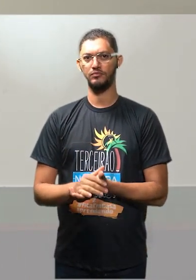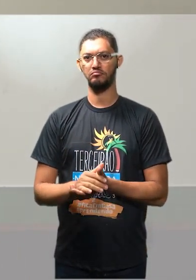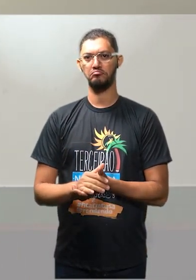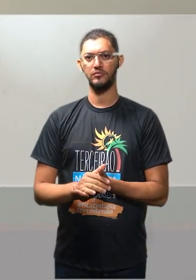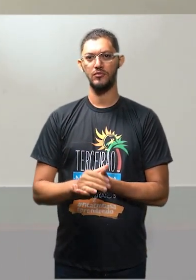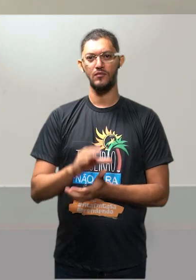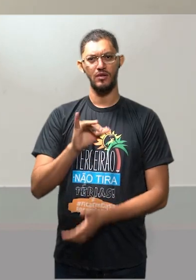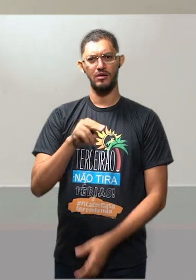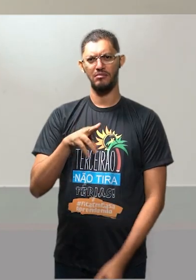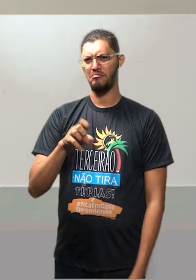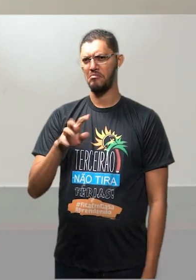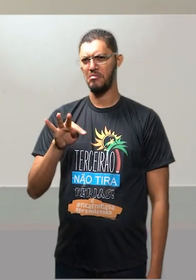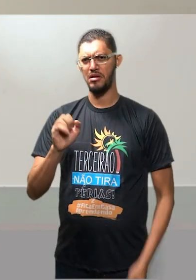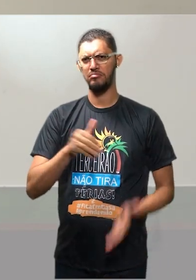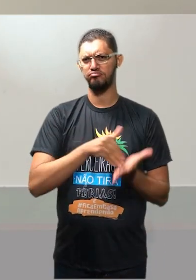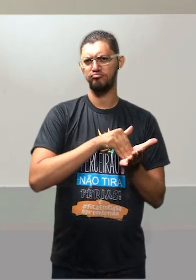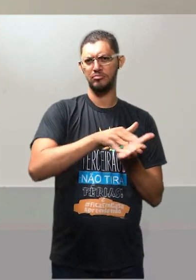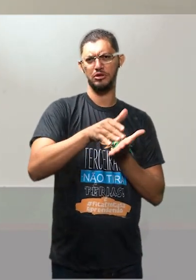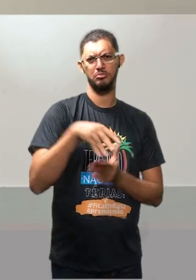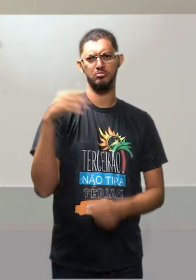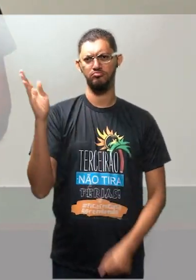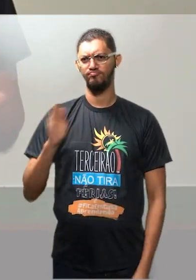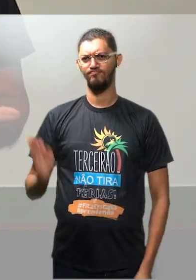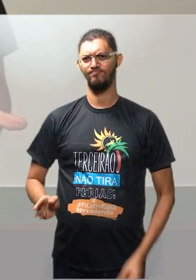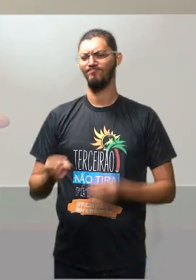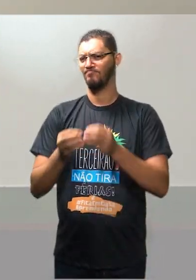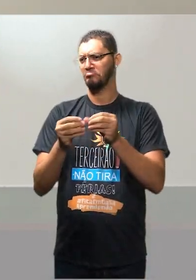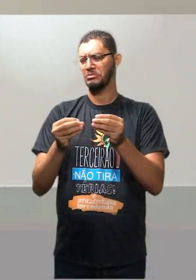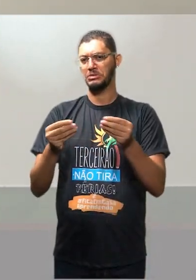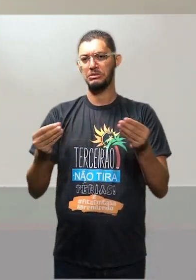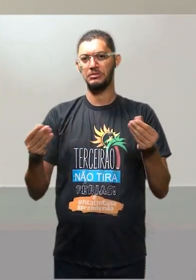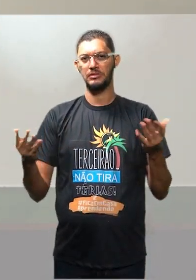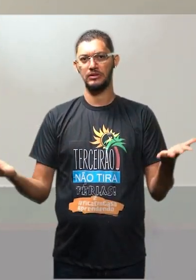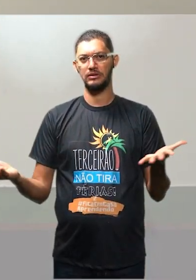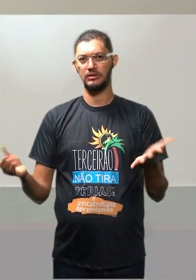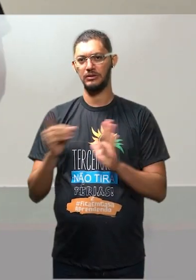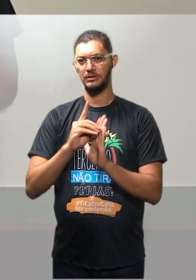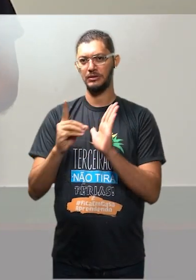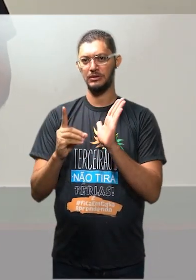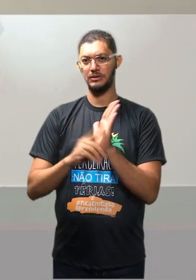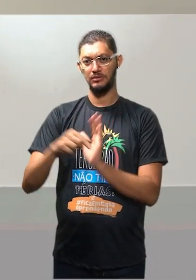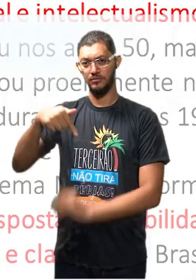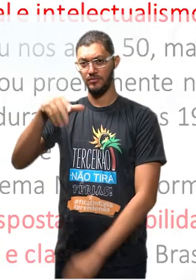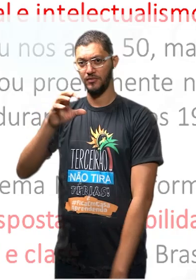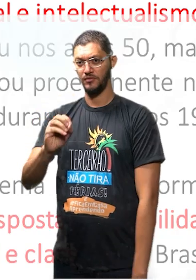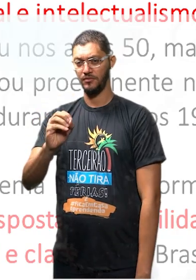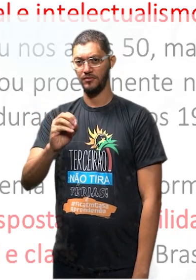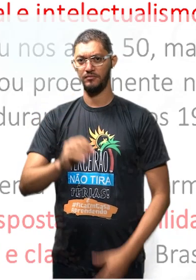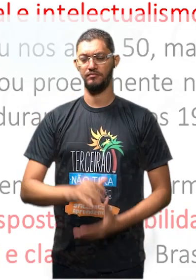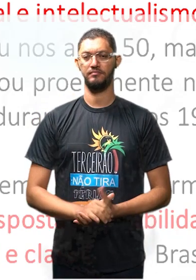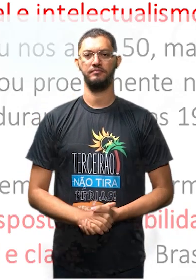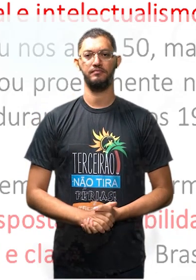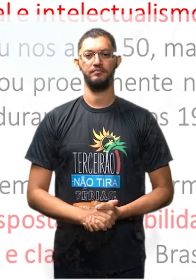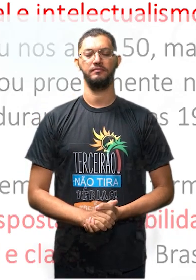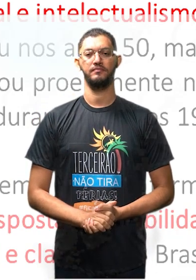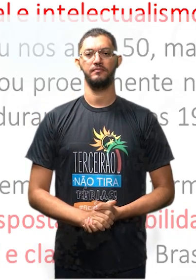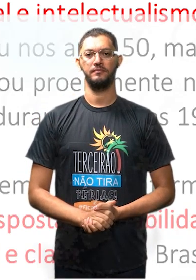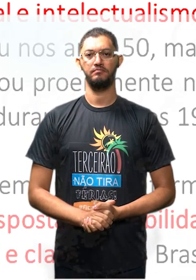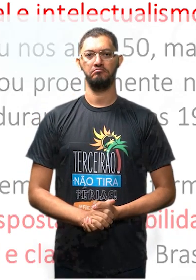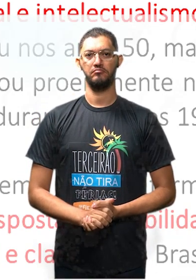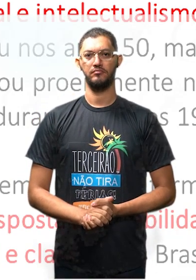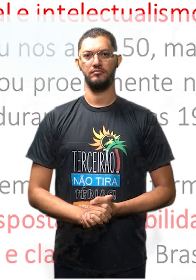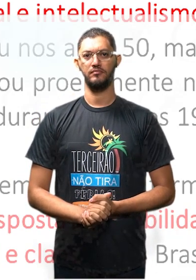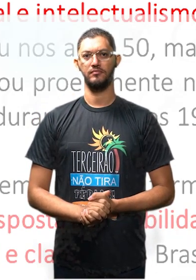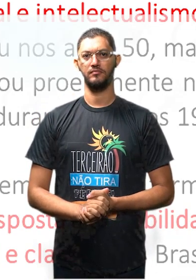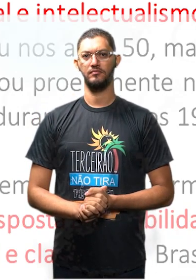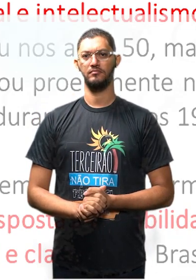expulsos do Brasil. E aí ele desaparece, perdão, na década de 70. Ó, nasceu